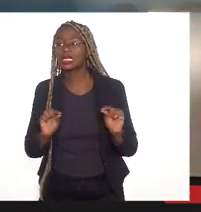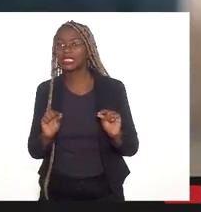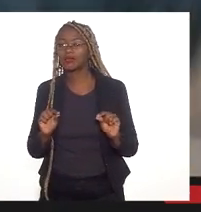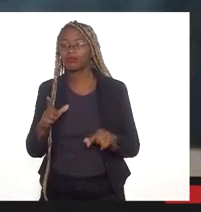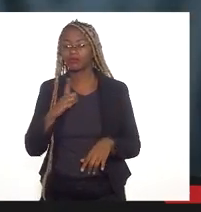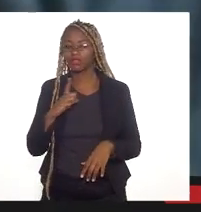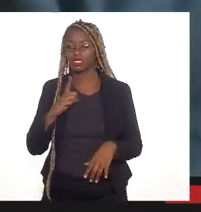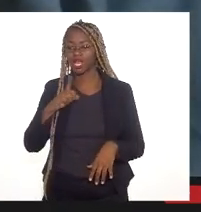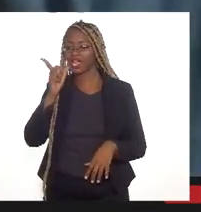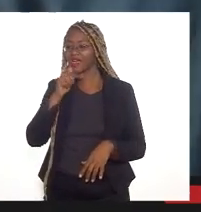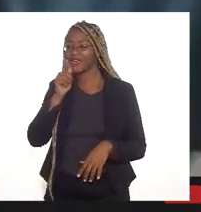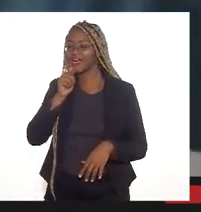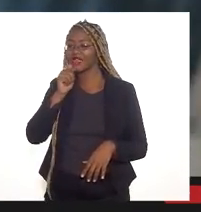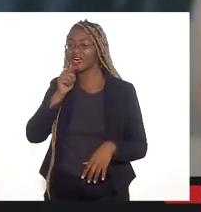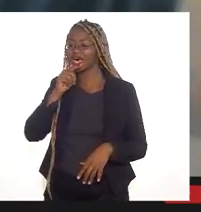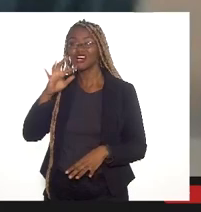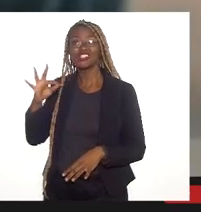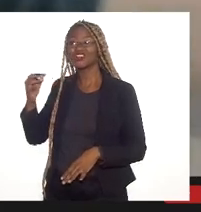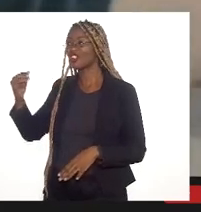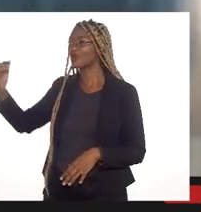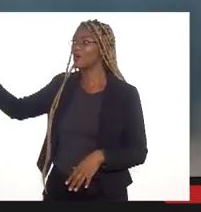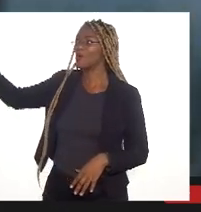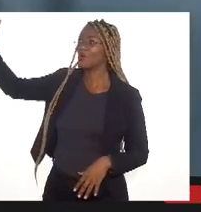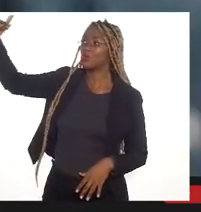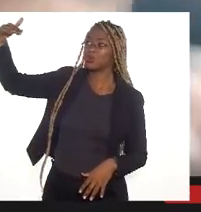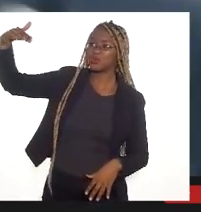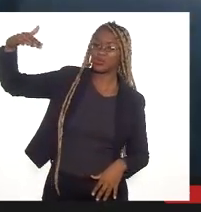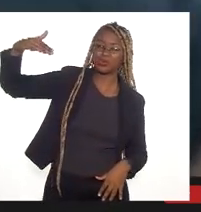tampão e a água de enchente do Rio vai ficar